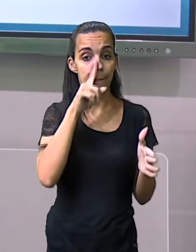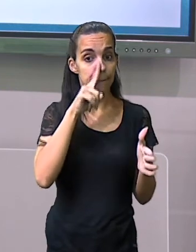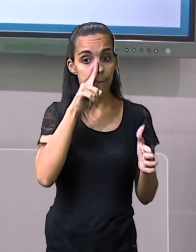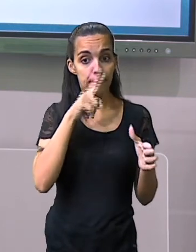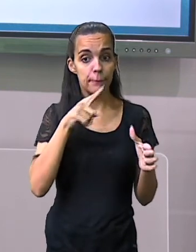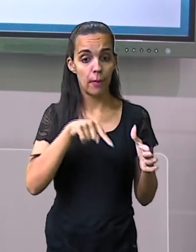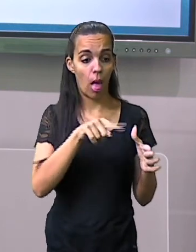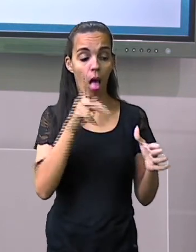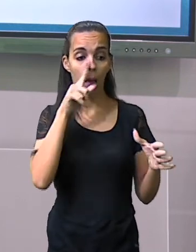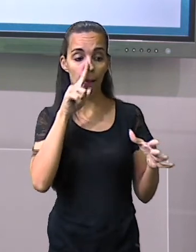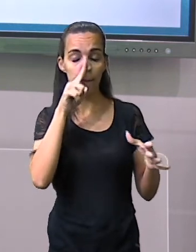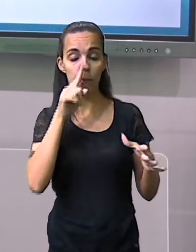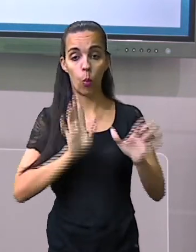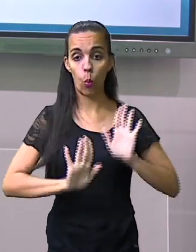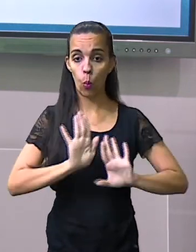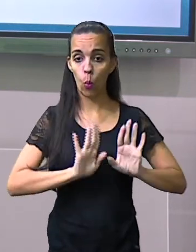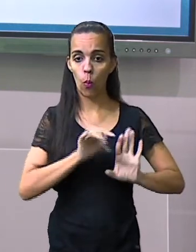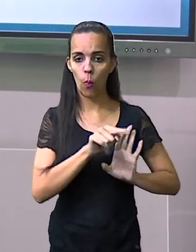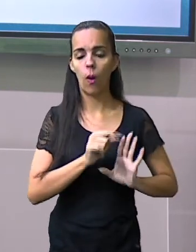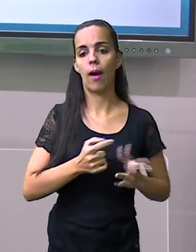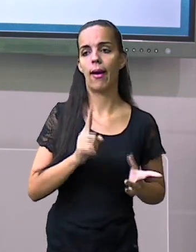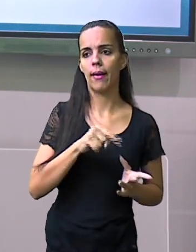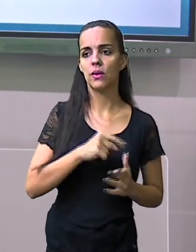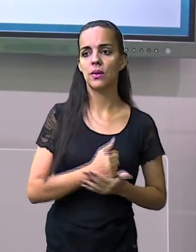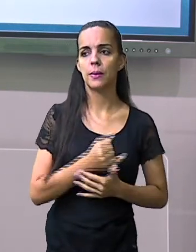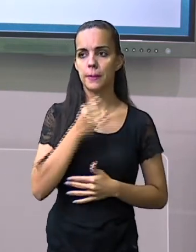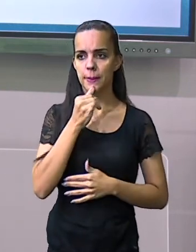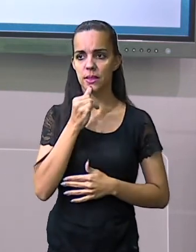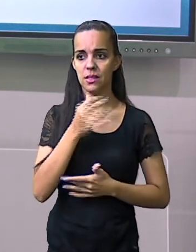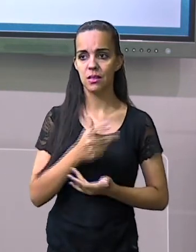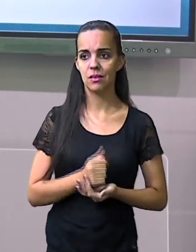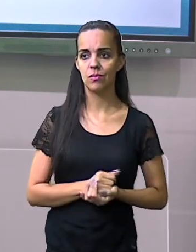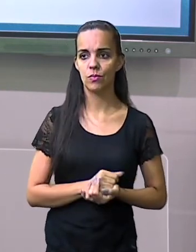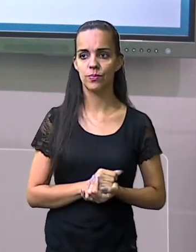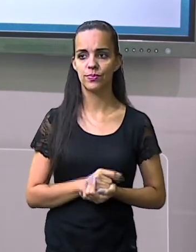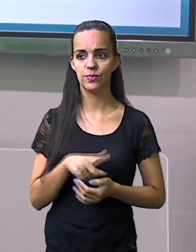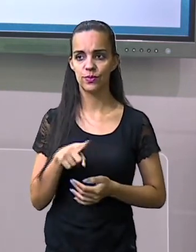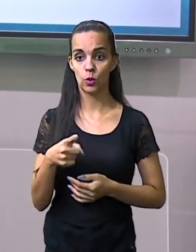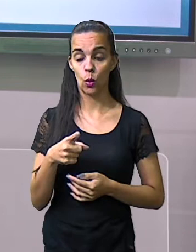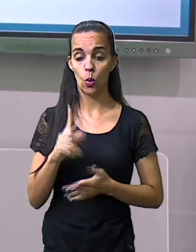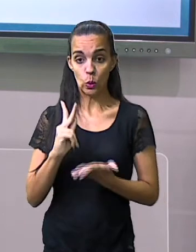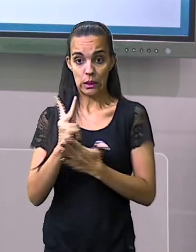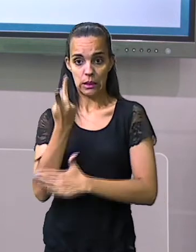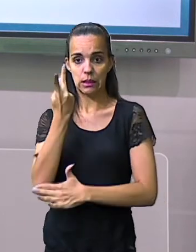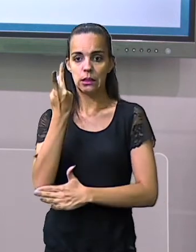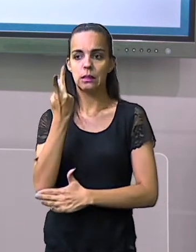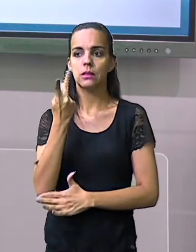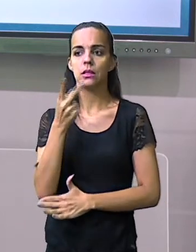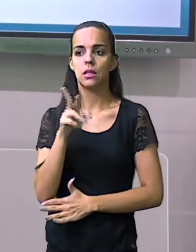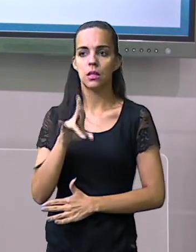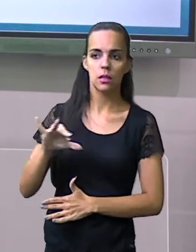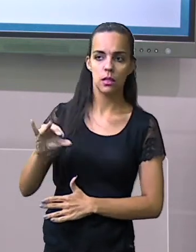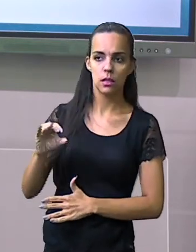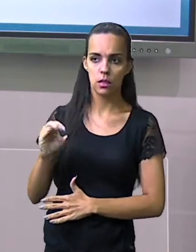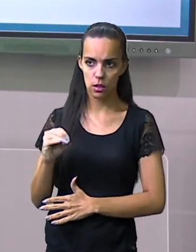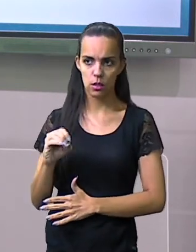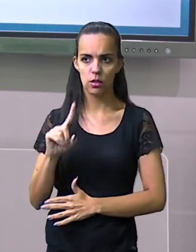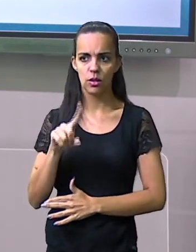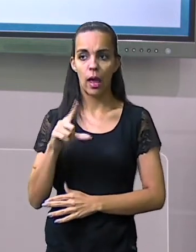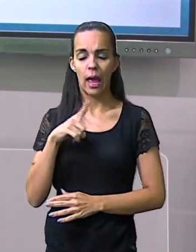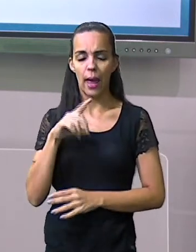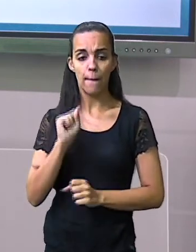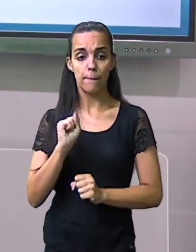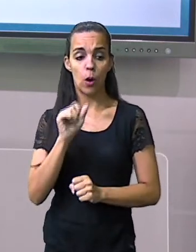a fonte seria a fogueira, ok? Já o risco é a chance, é o